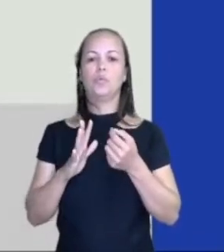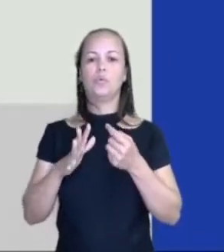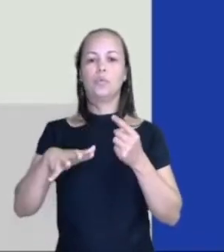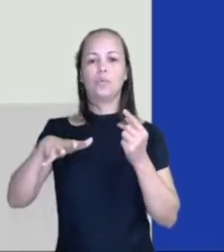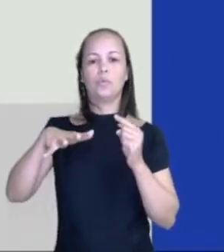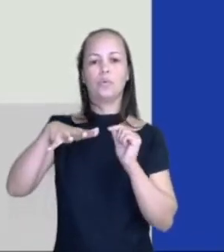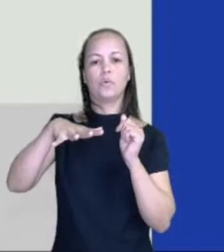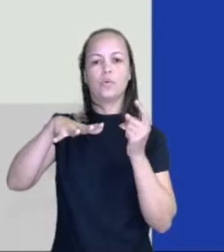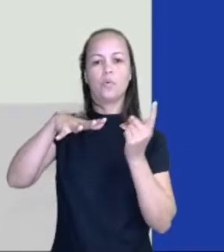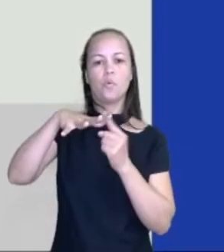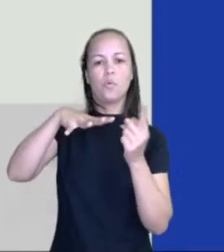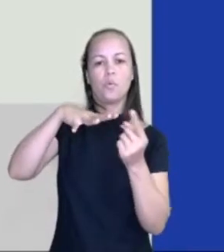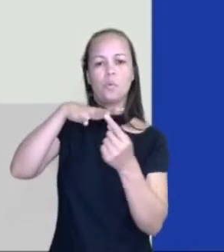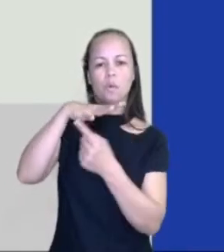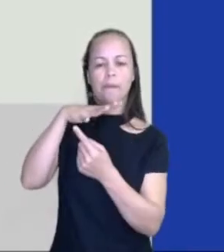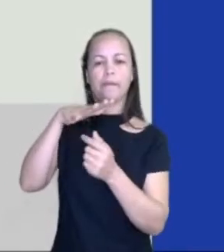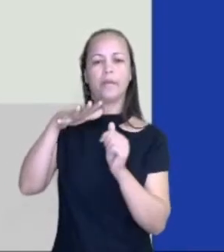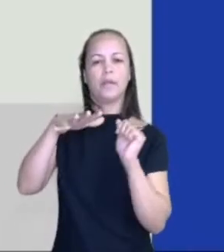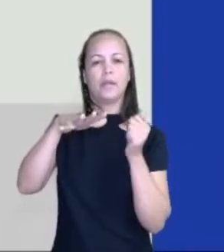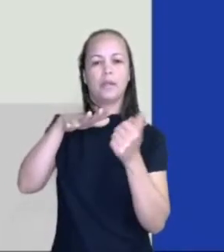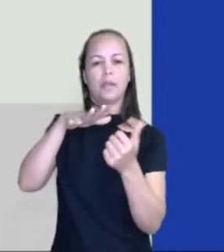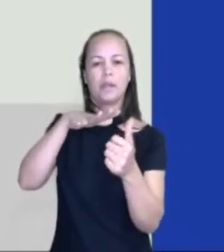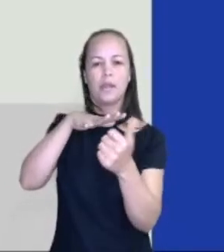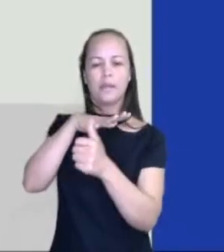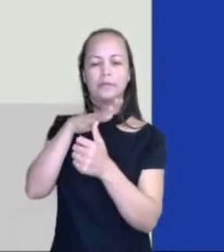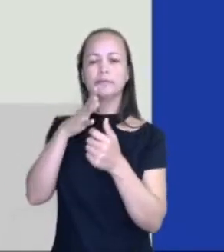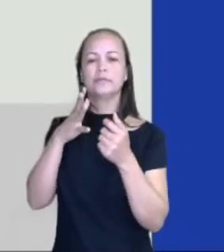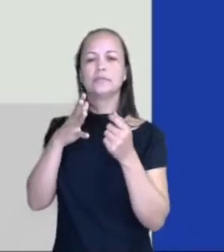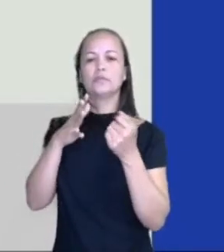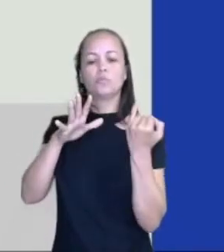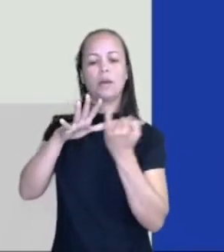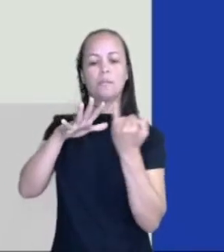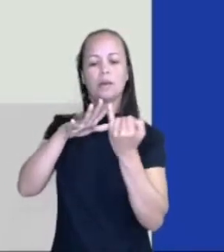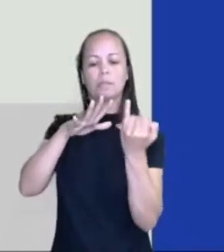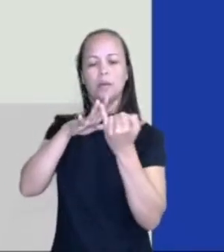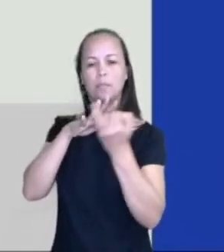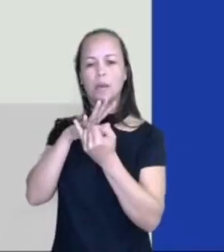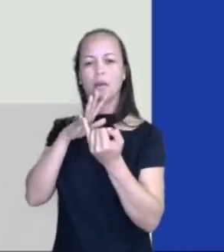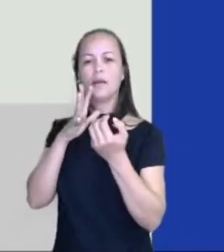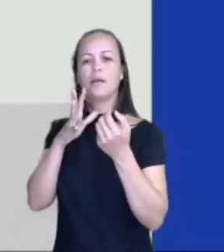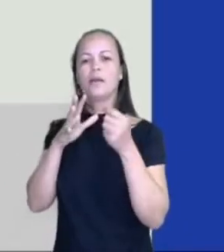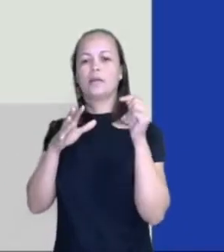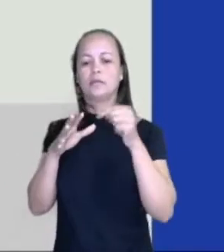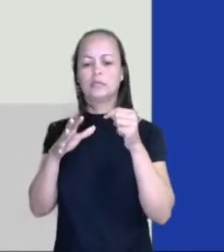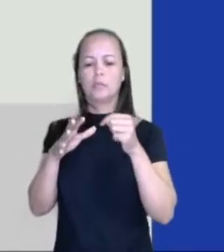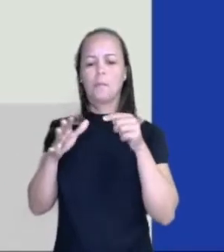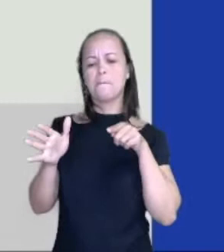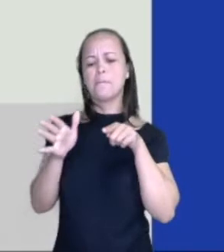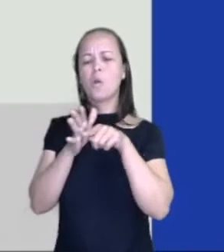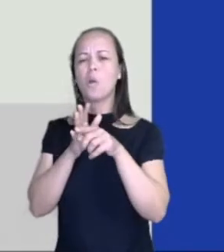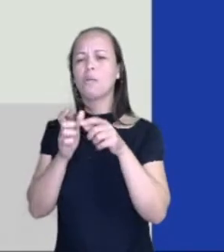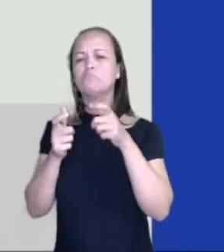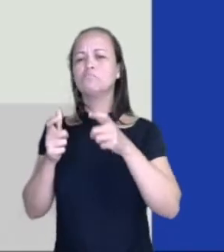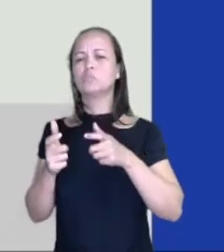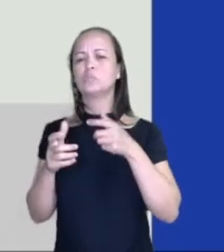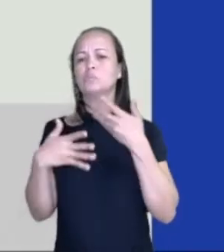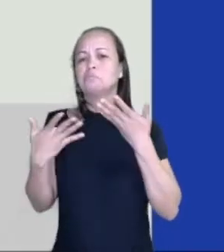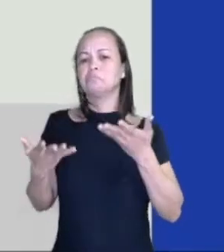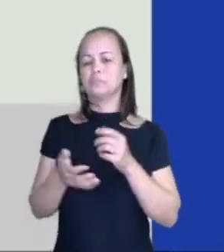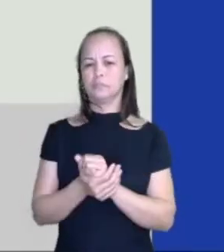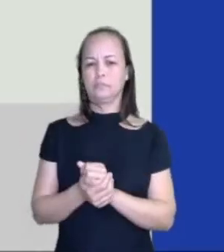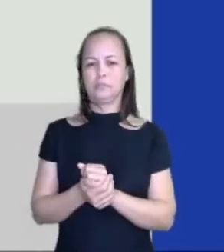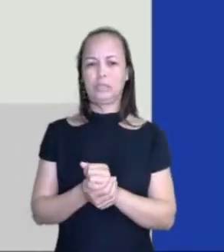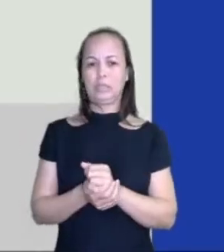eu quero saber o que é que houve. O que houve? É essa pergunta que está dentro do enredo. E o narrador, quem